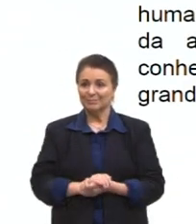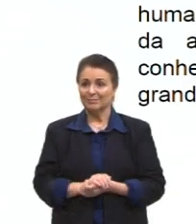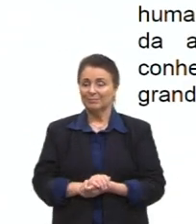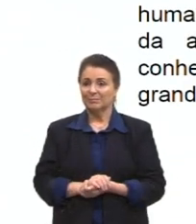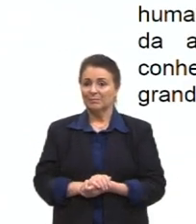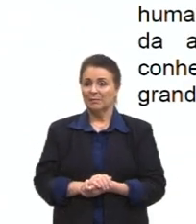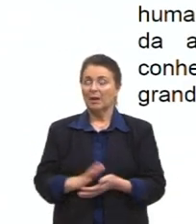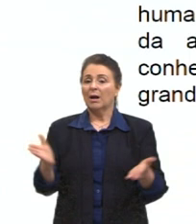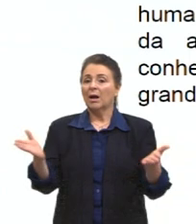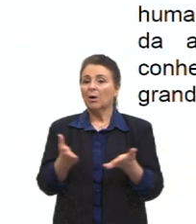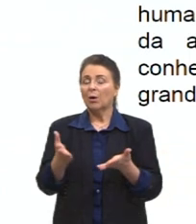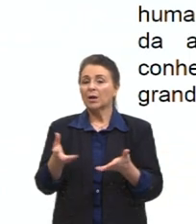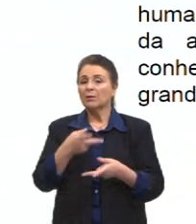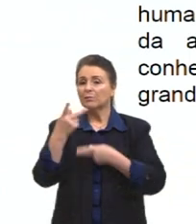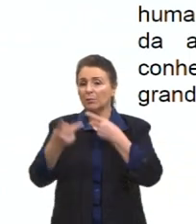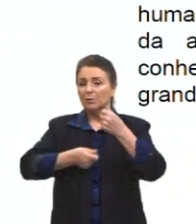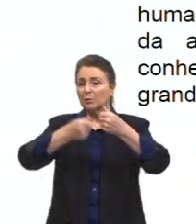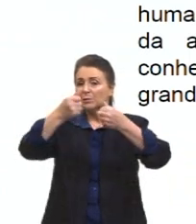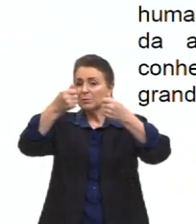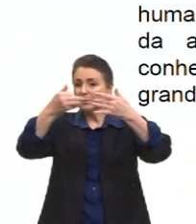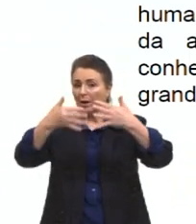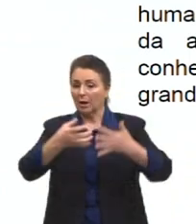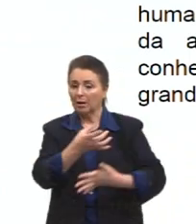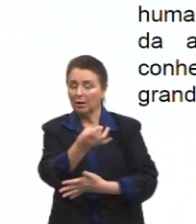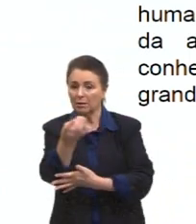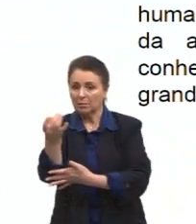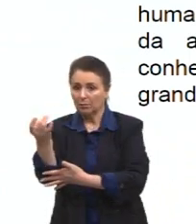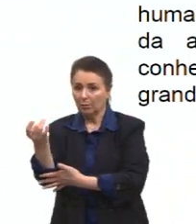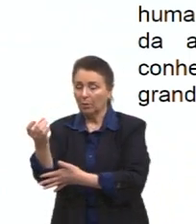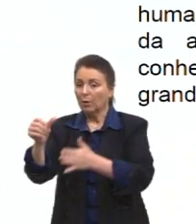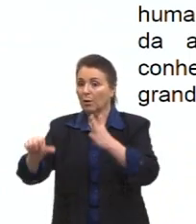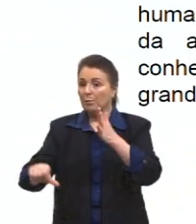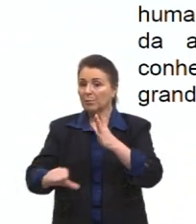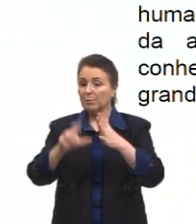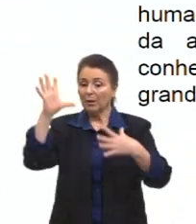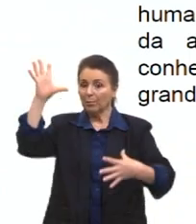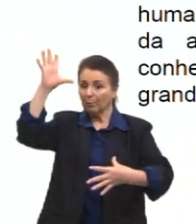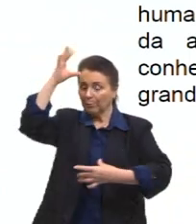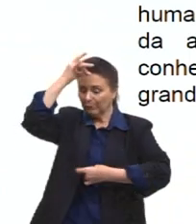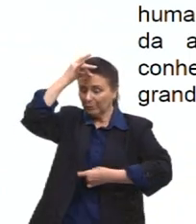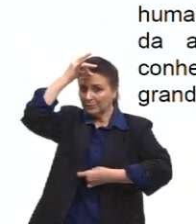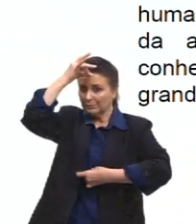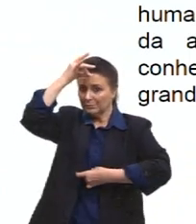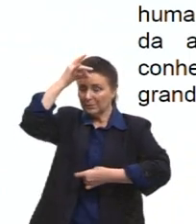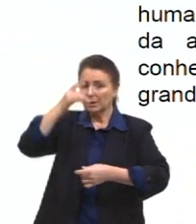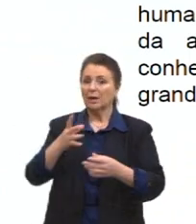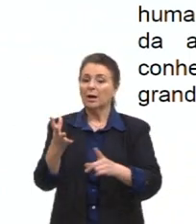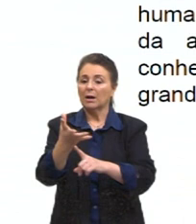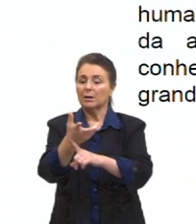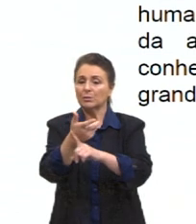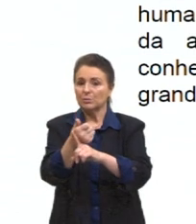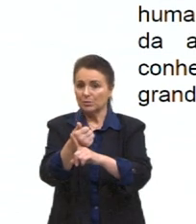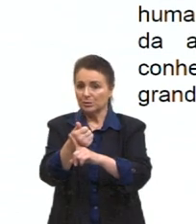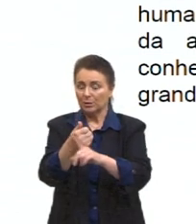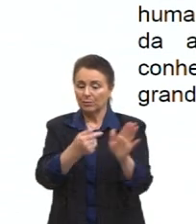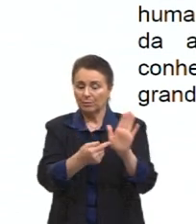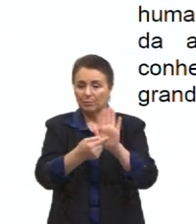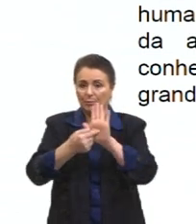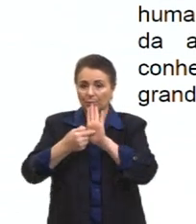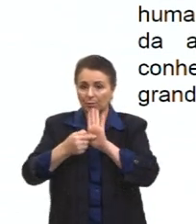Então, vamos falar um pouquinho aqui sobre cada uma delas. Primeiro, a performance, né, a performance artística, a gente traz aqui,